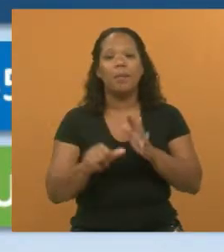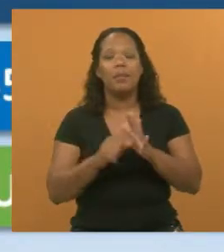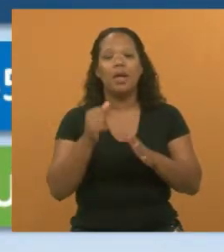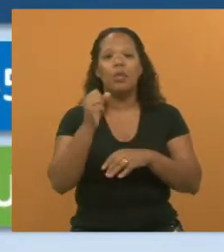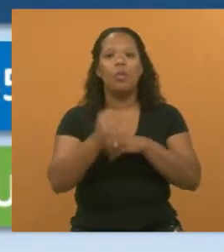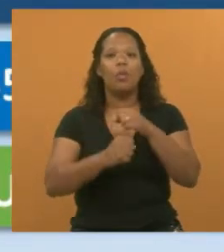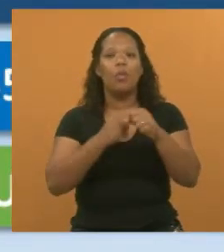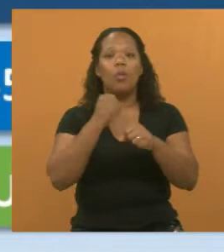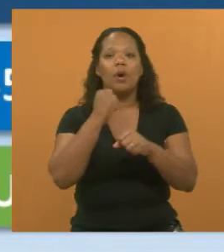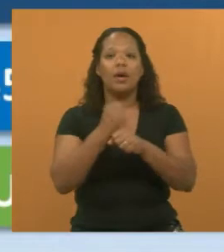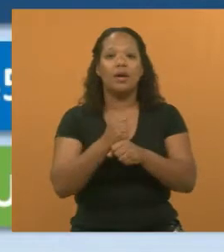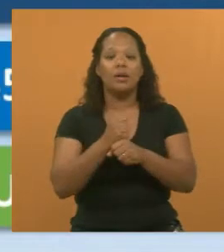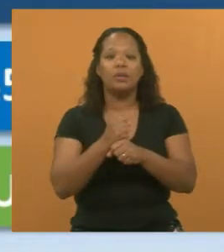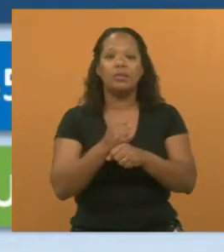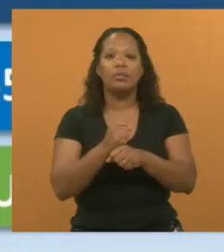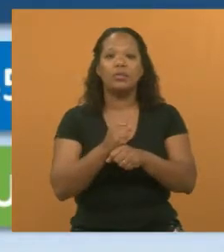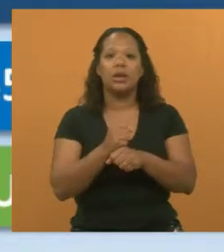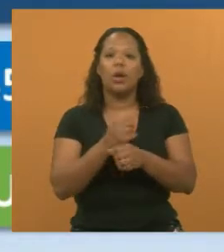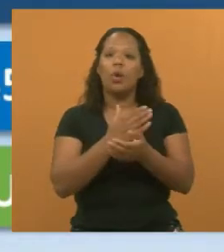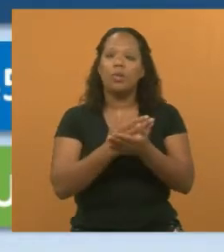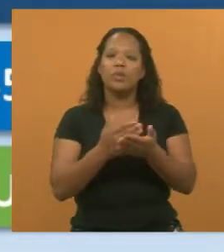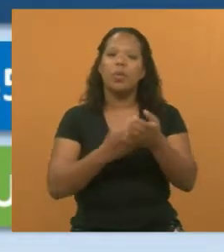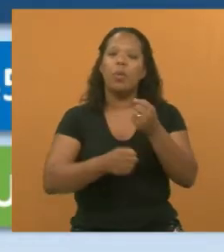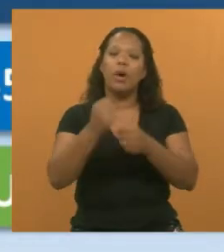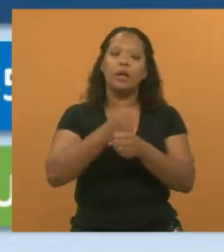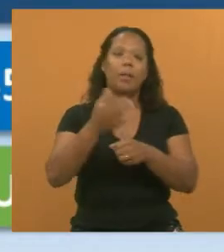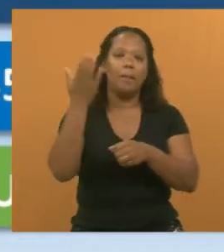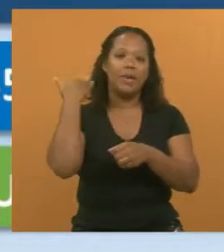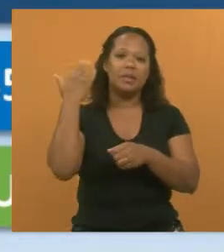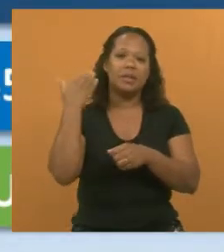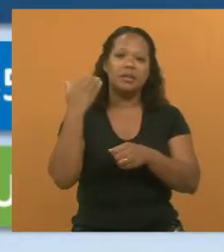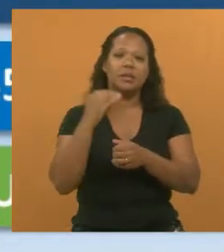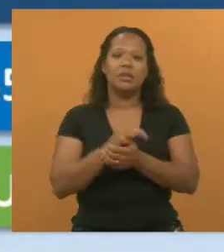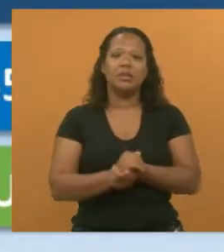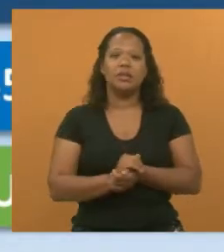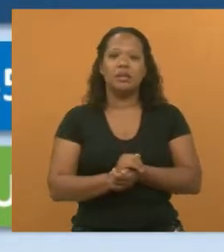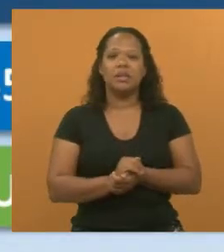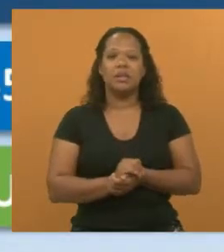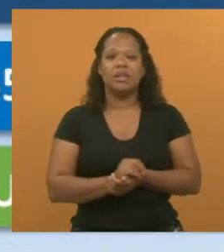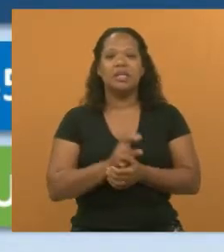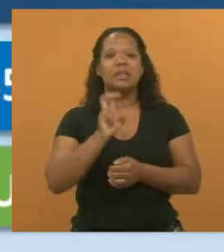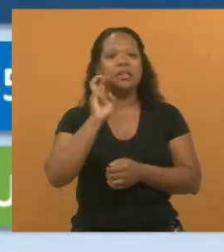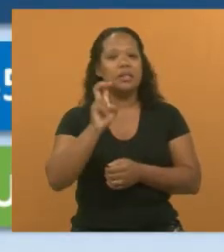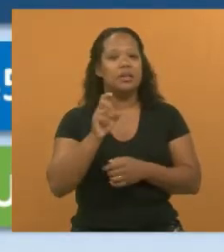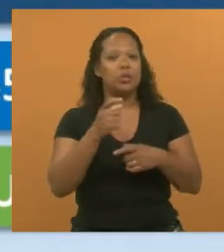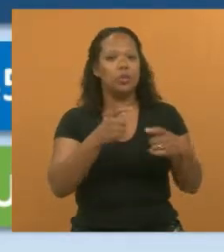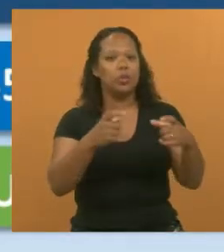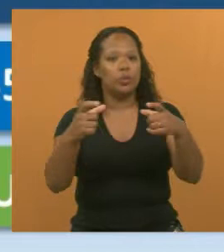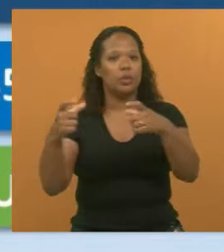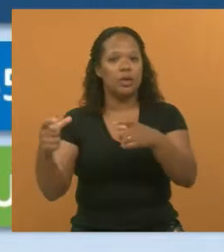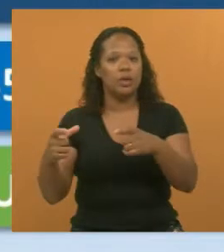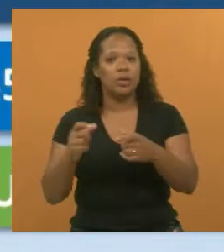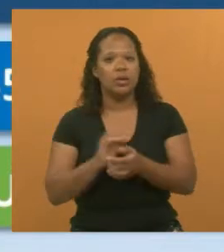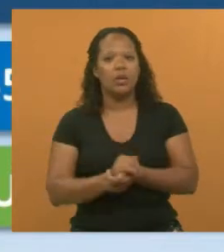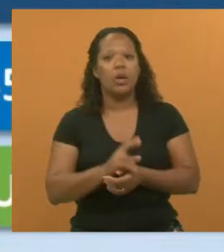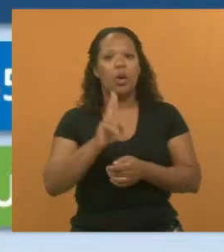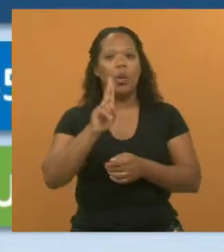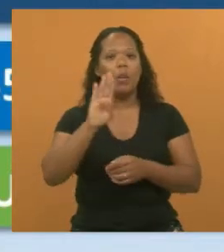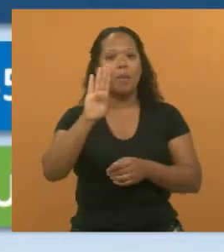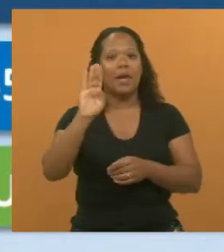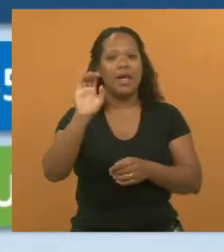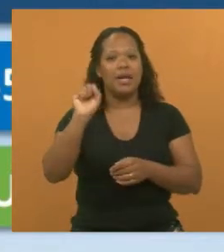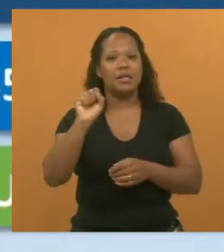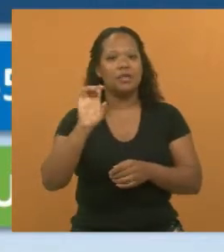ação integral ao homem, que foi o ano passado, que se iniciou em cinco apenas unidades, em unidades de saúde desse